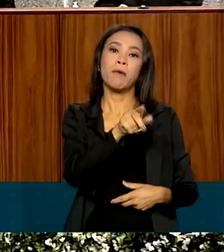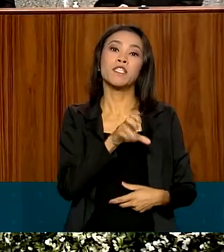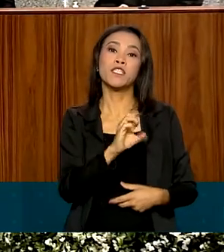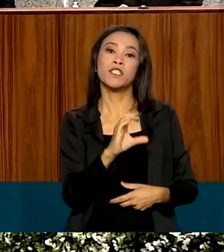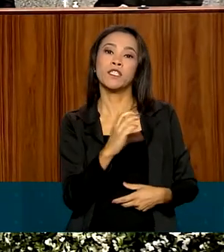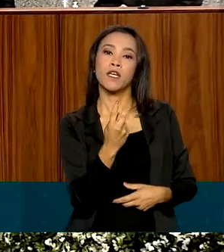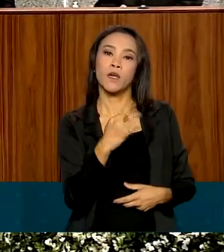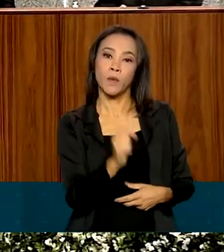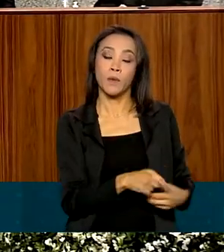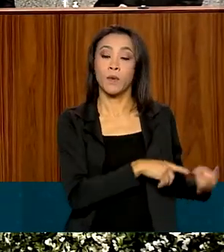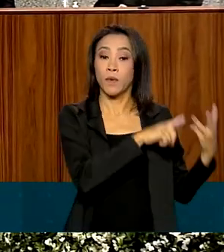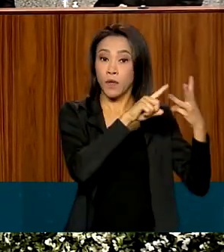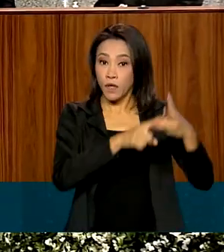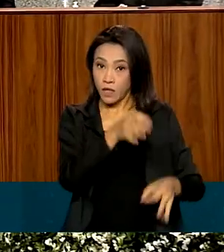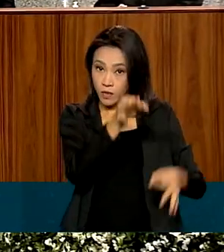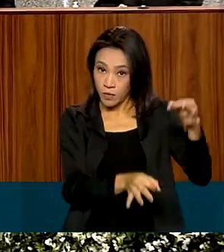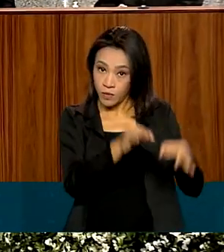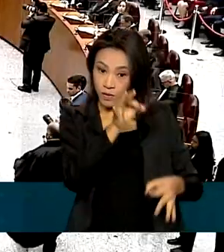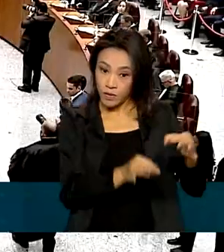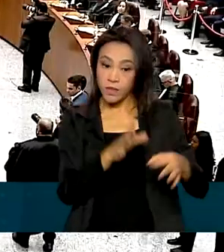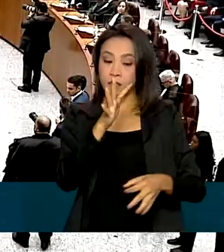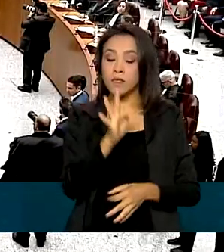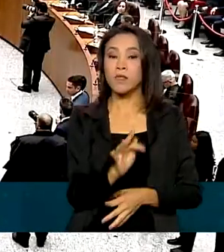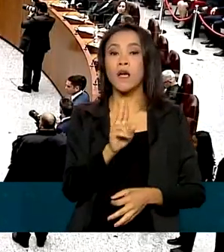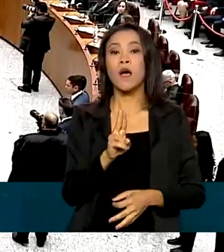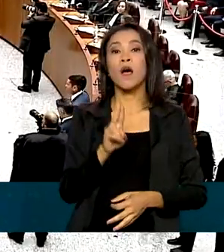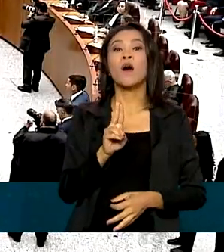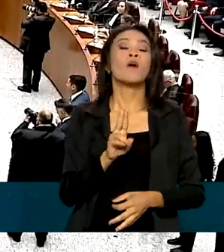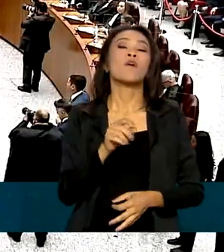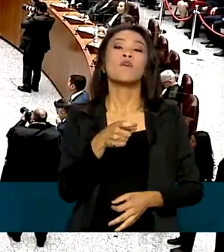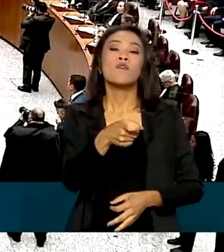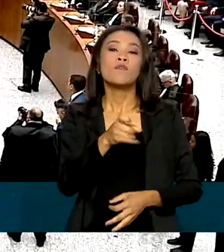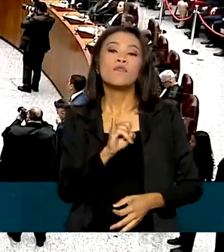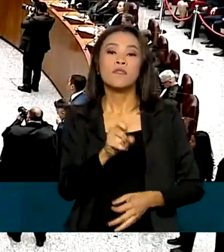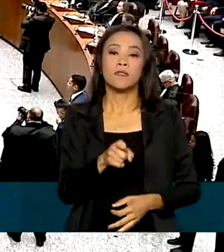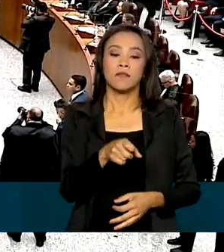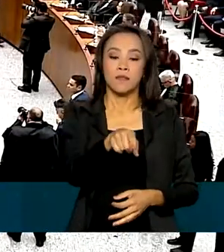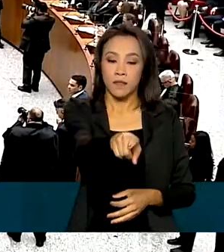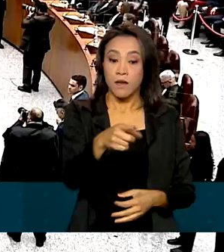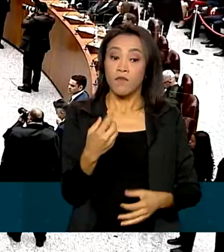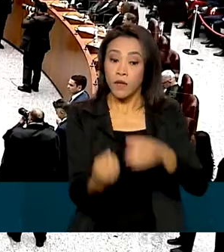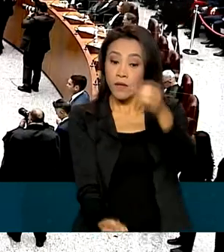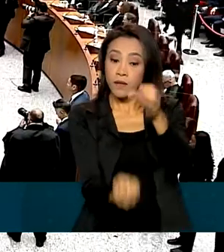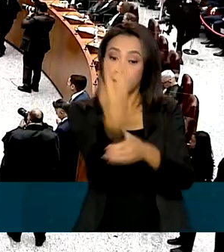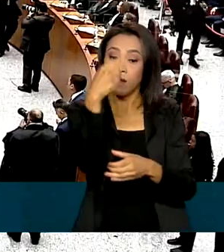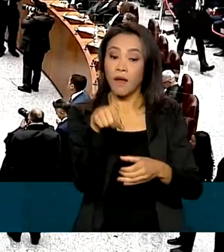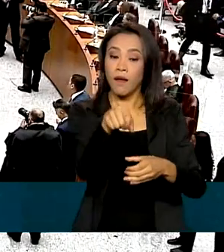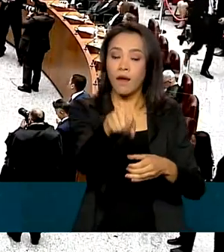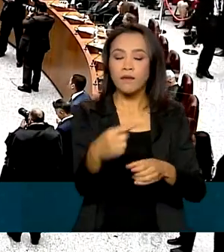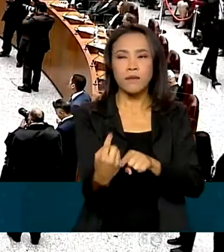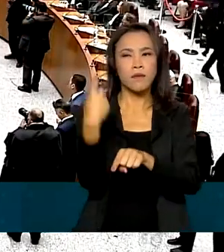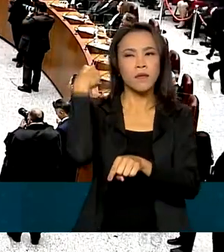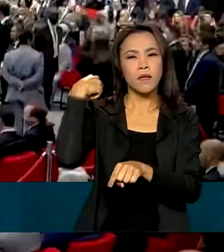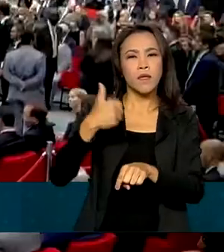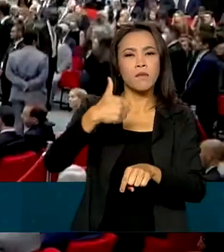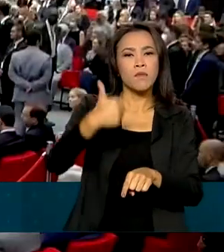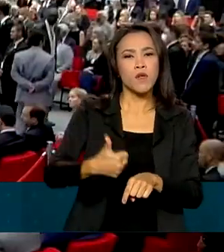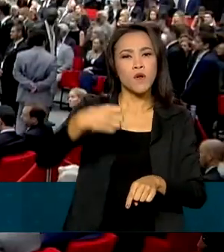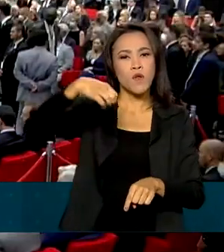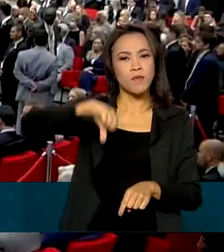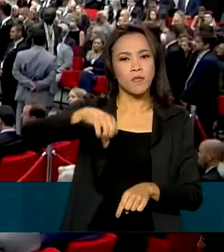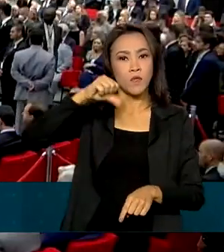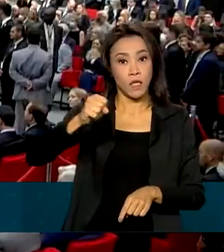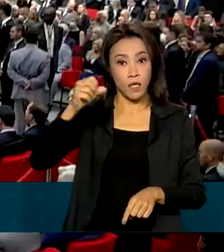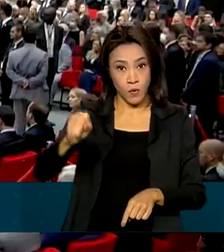Judiciário, o ministro Luiz Fux. O STJ foi criado pela Constituição de 1988. É